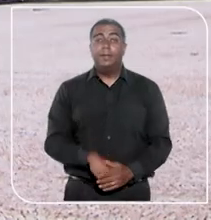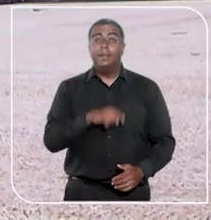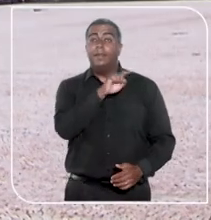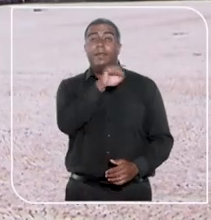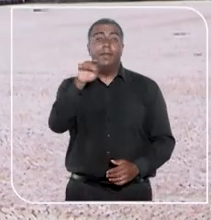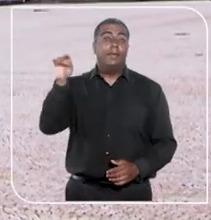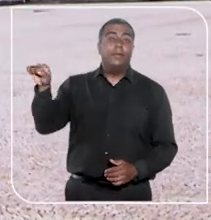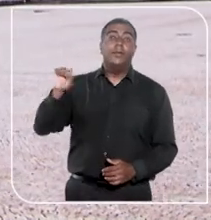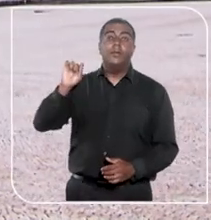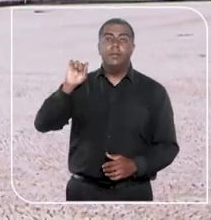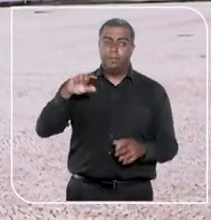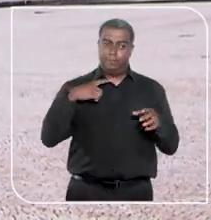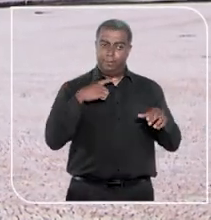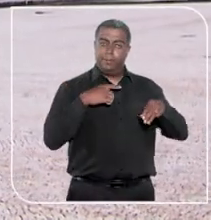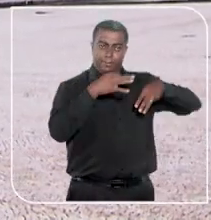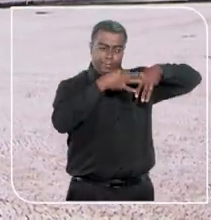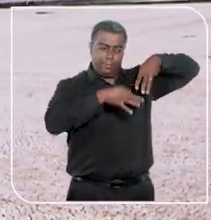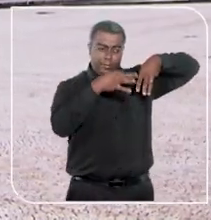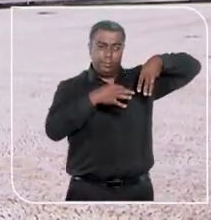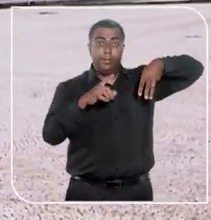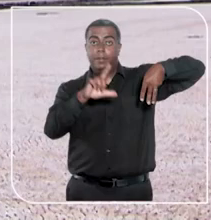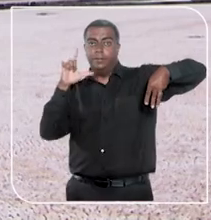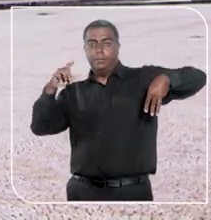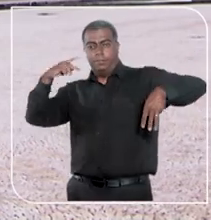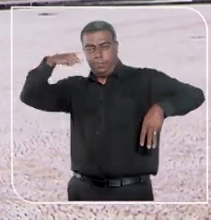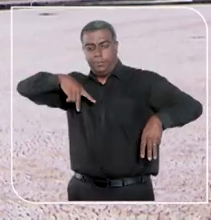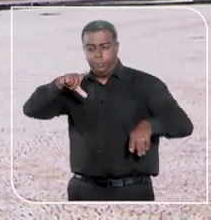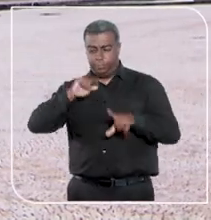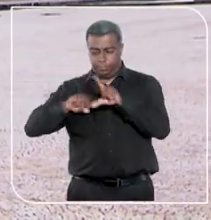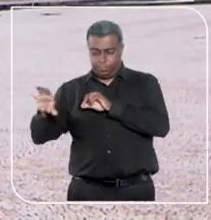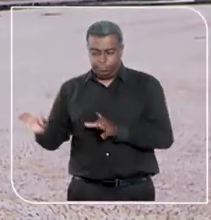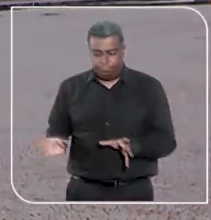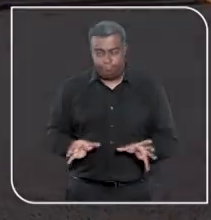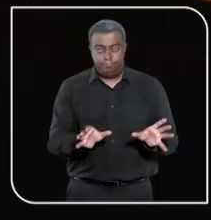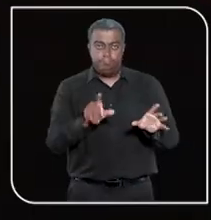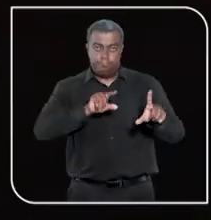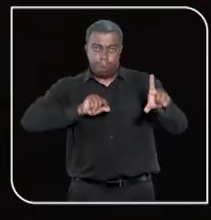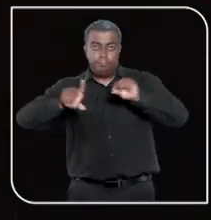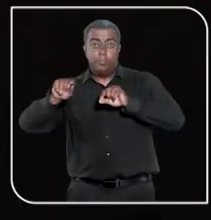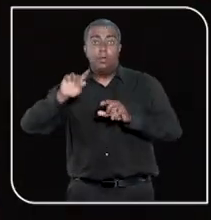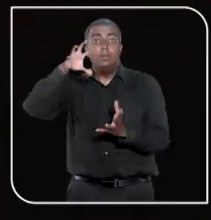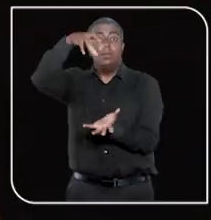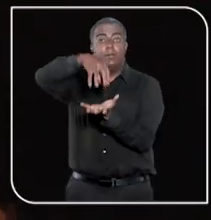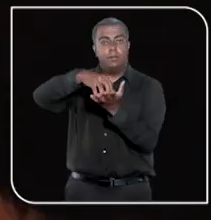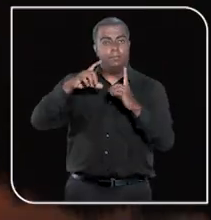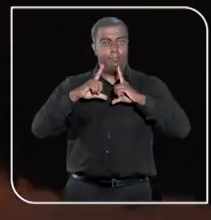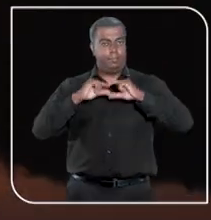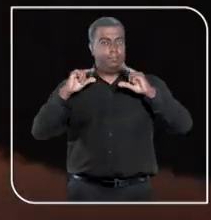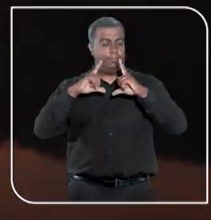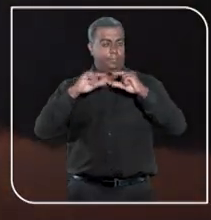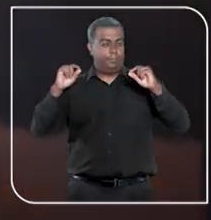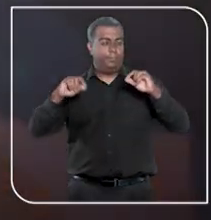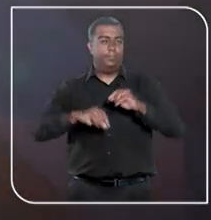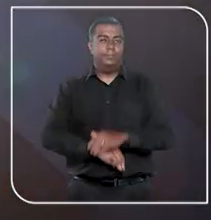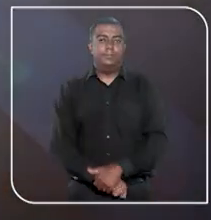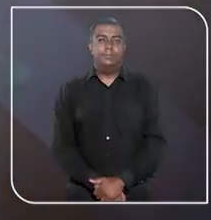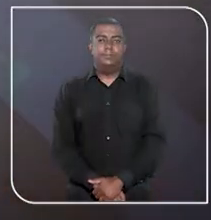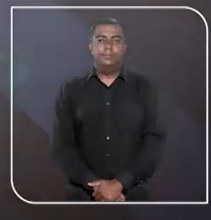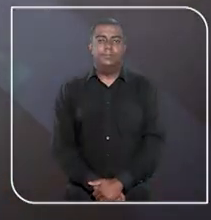Esses tribunais são compostos por ministros nomeados pelo presidente da República e têm sede na capital federal.